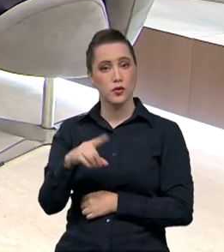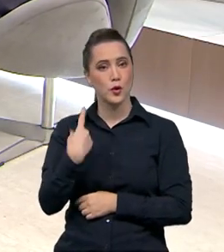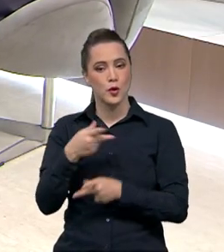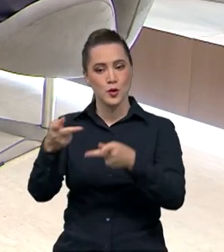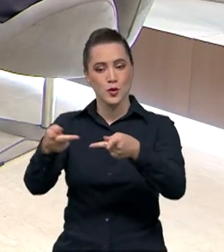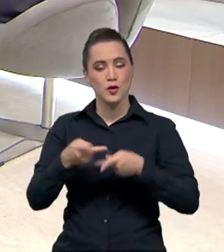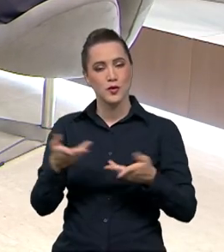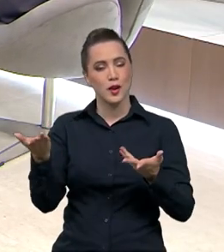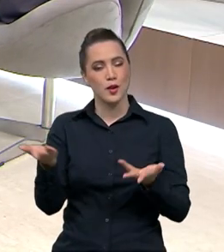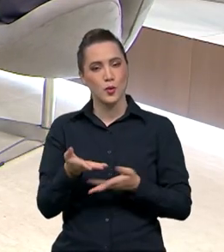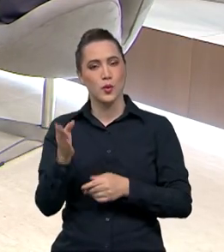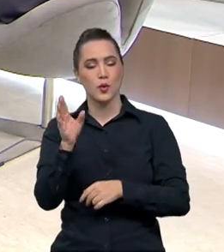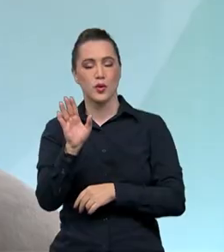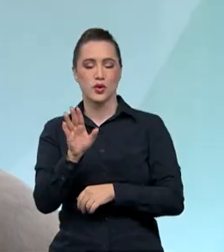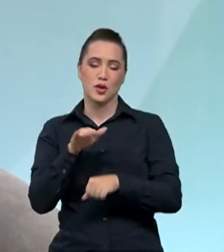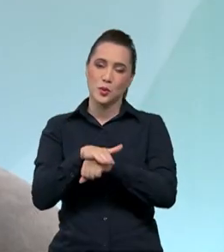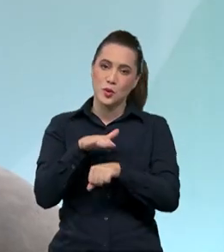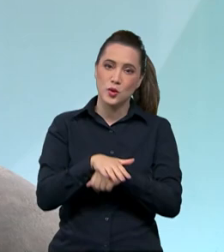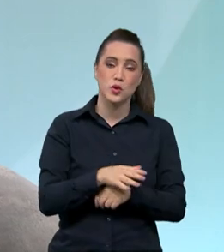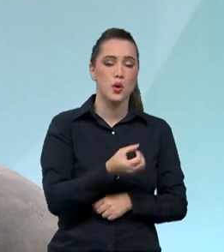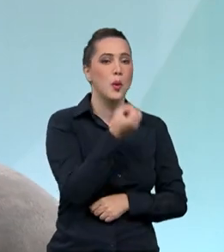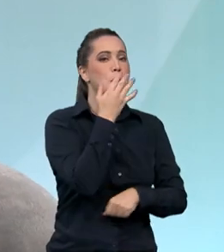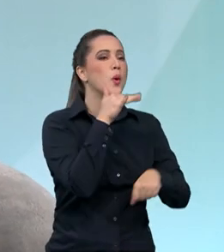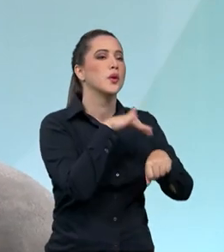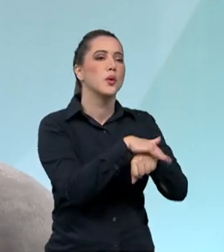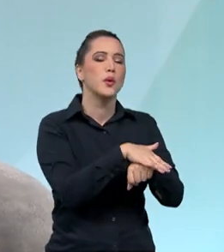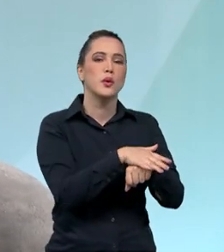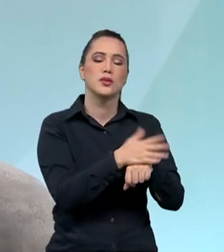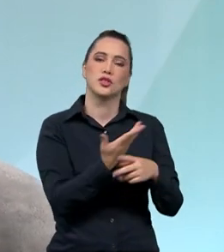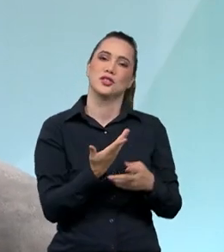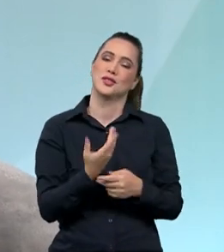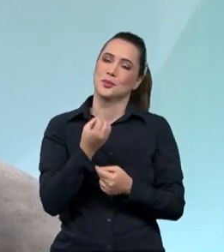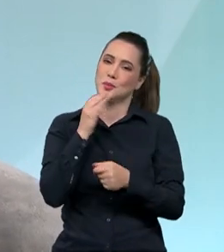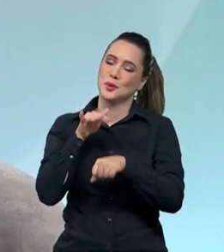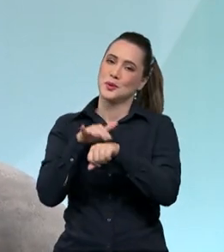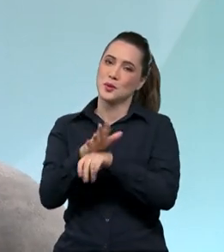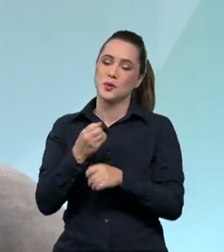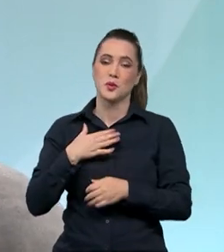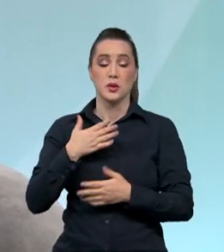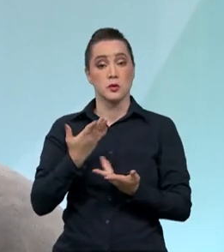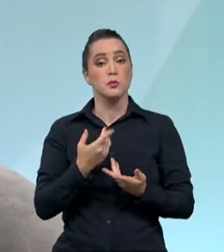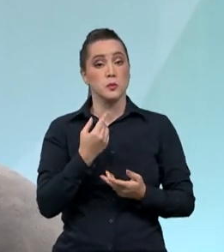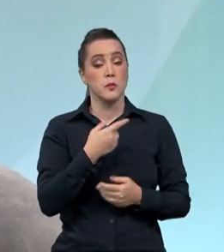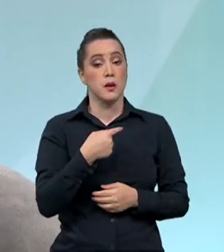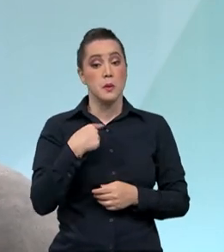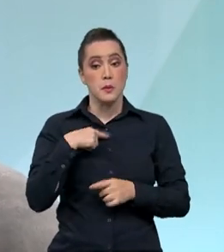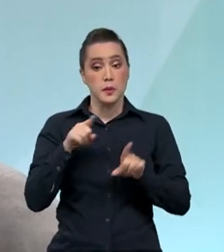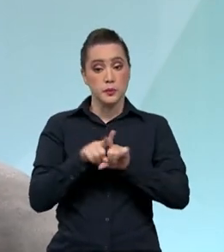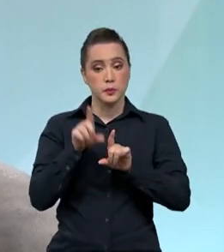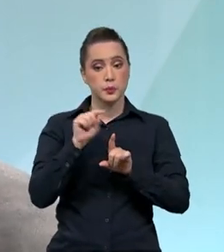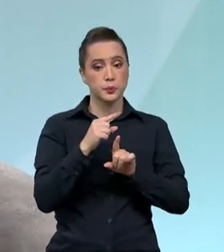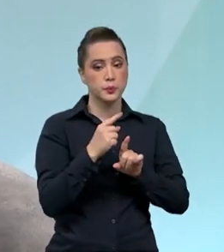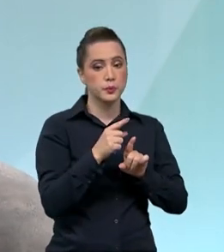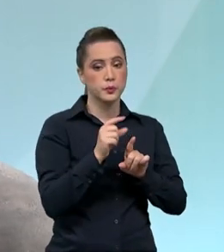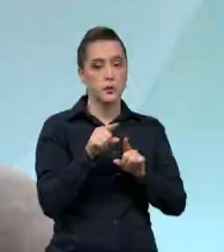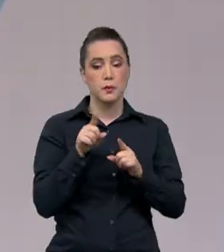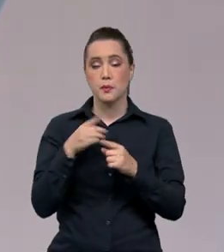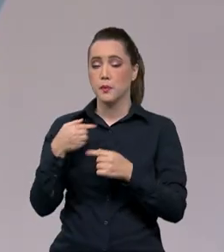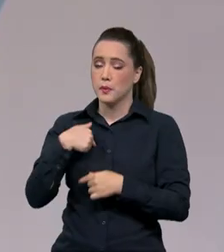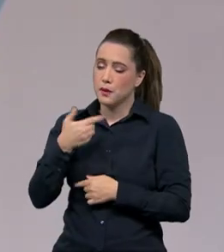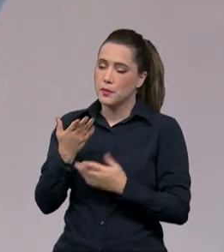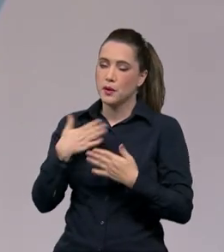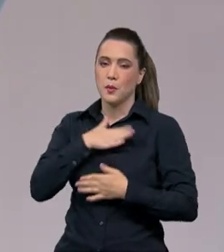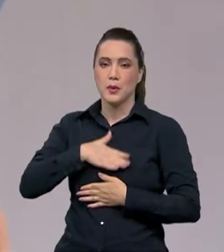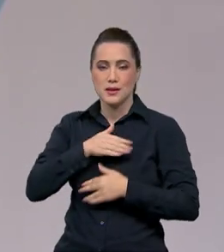pela sua presença aqui no nosso programa. Boa noite, Roberto. Para mim é um prazer estar aqui com você e conversar com o telespectador da TV Brasil e do Brasil em Pauta.